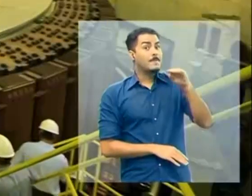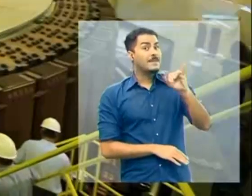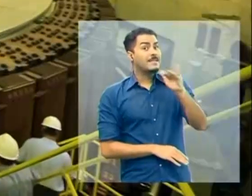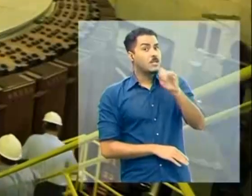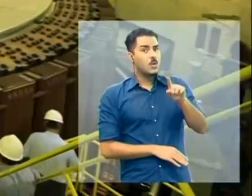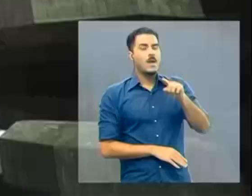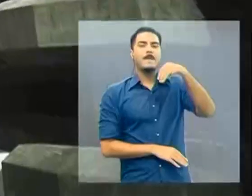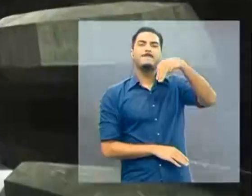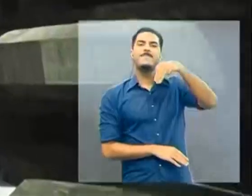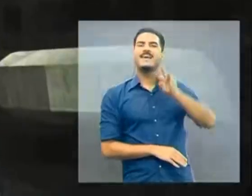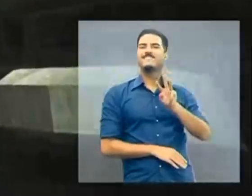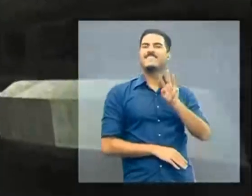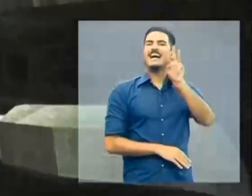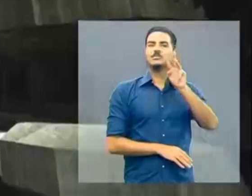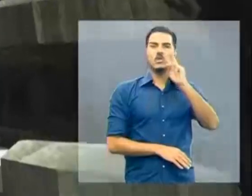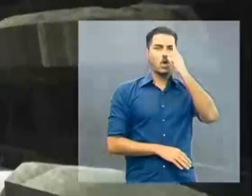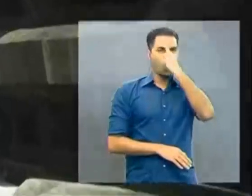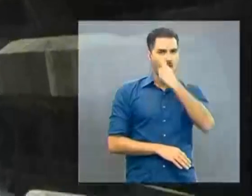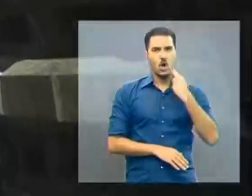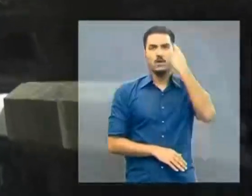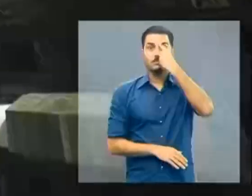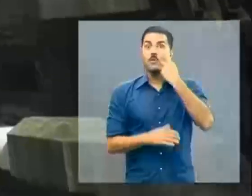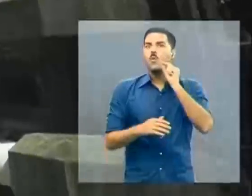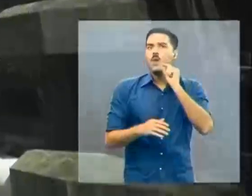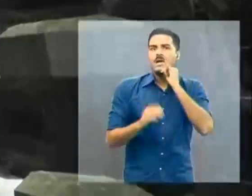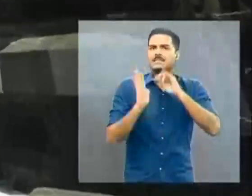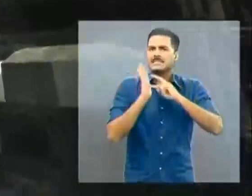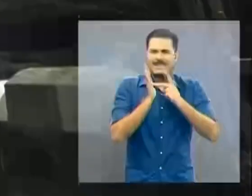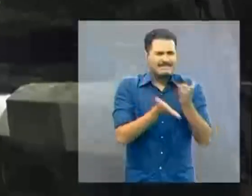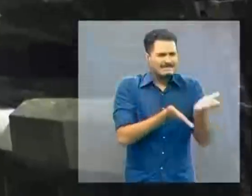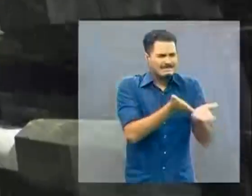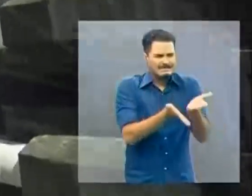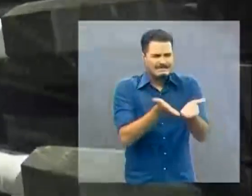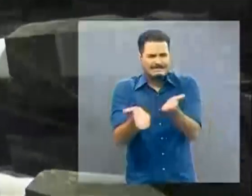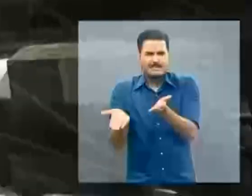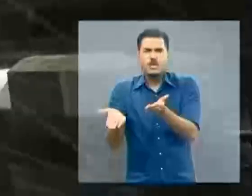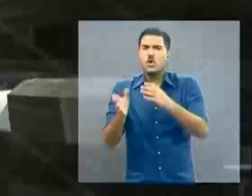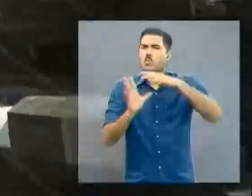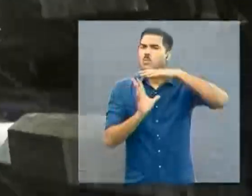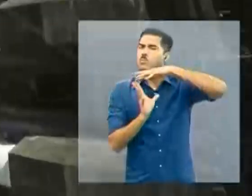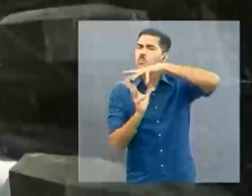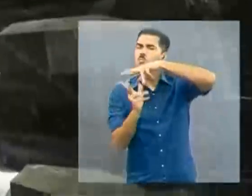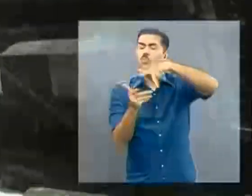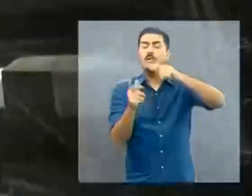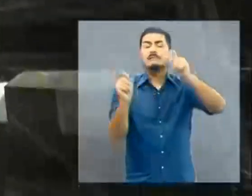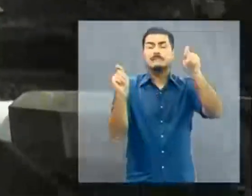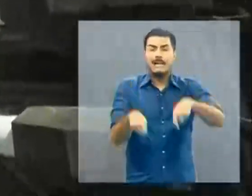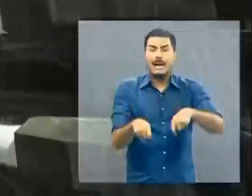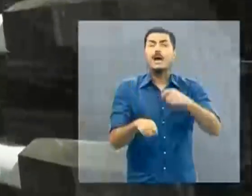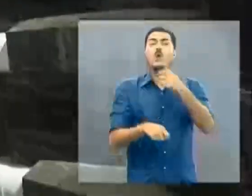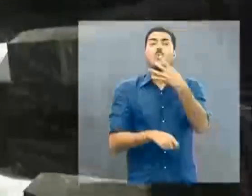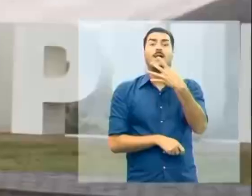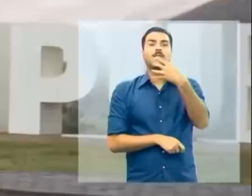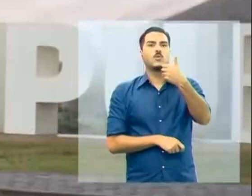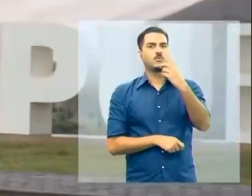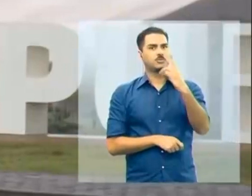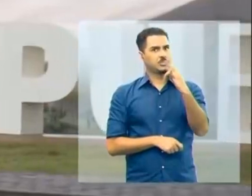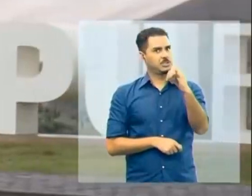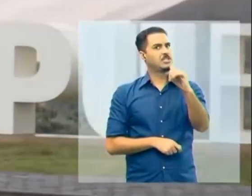megawatts hora, suficientes para atender o consumo de todo o planeta por 41 dias.